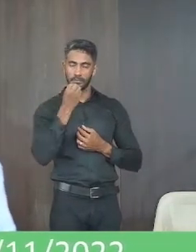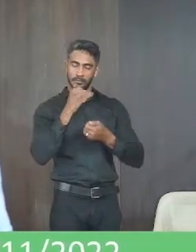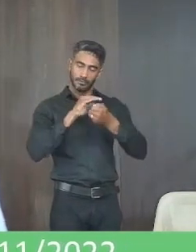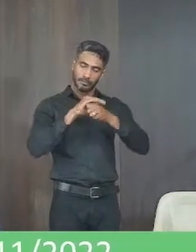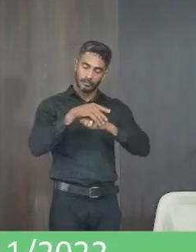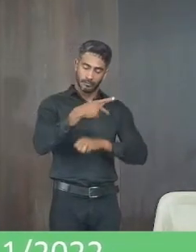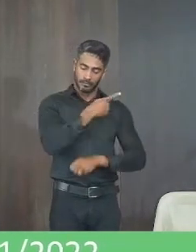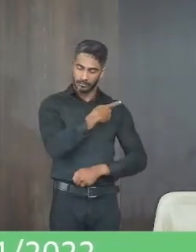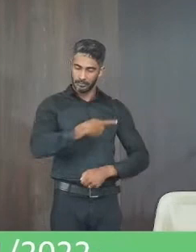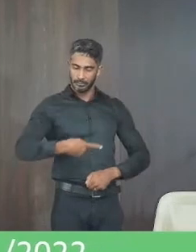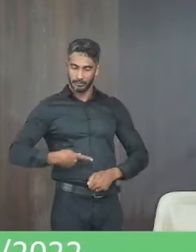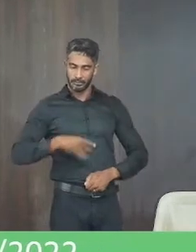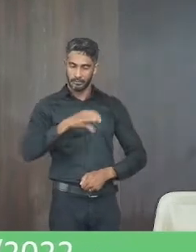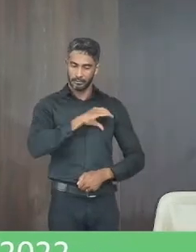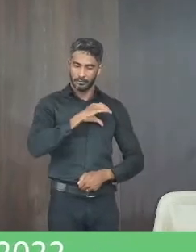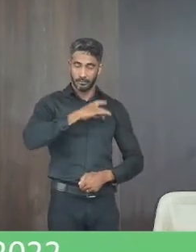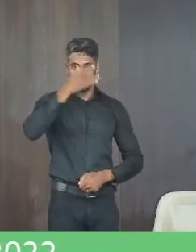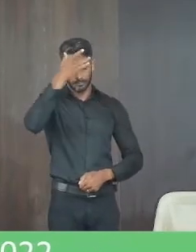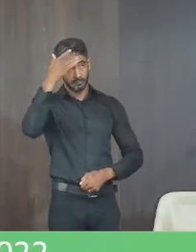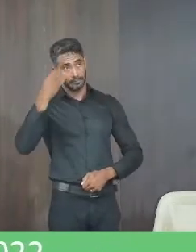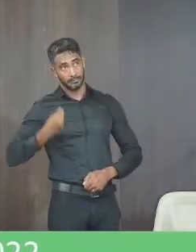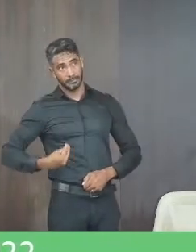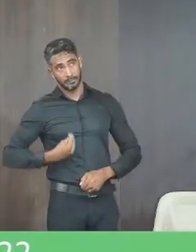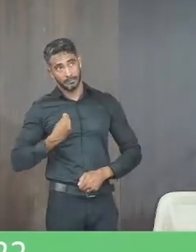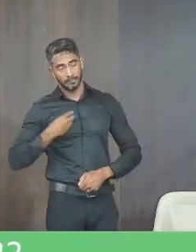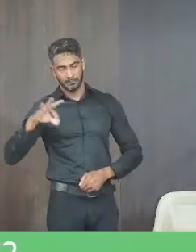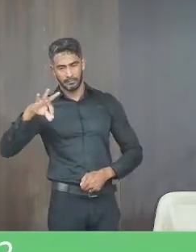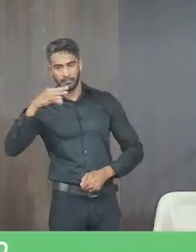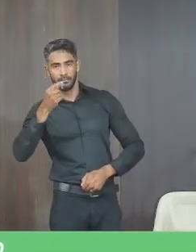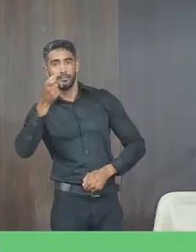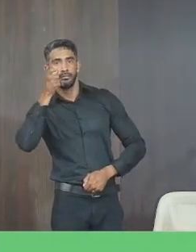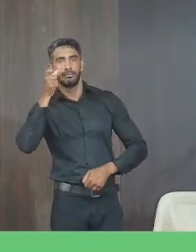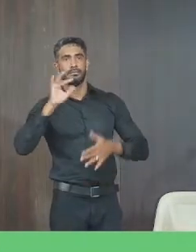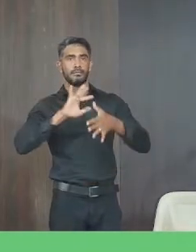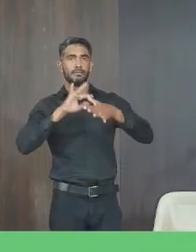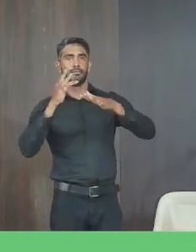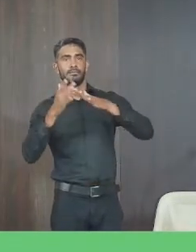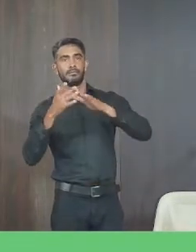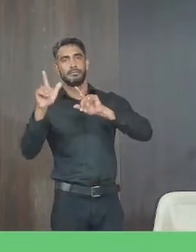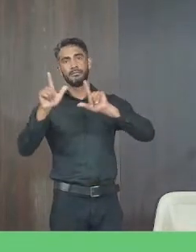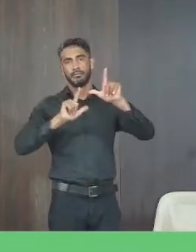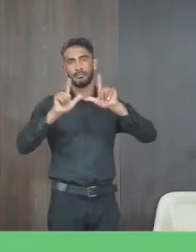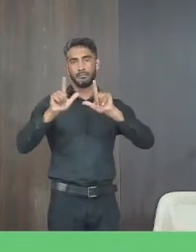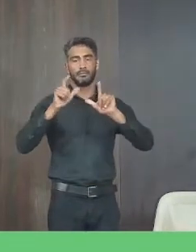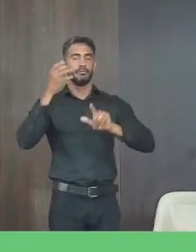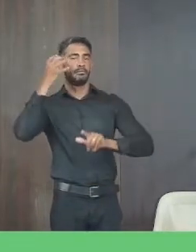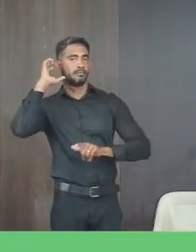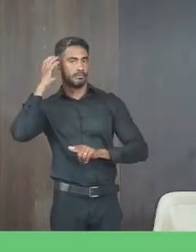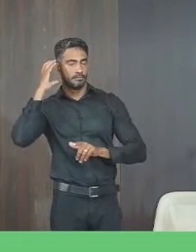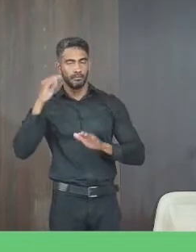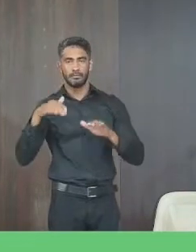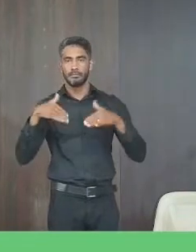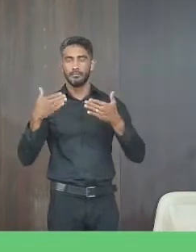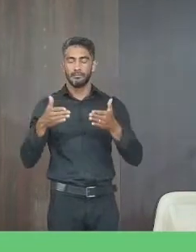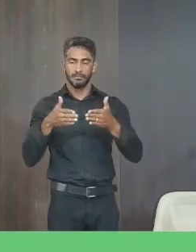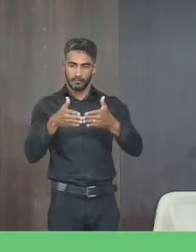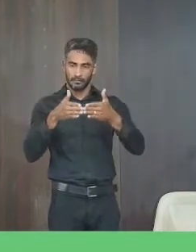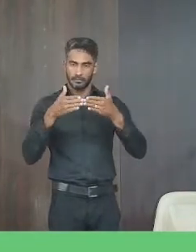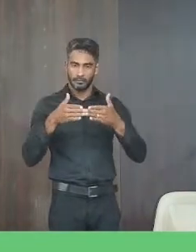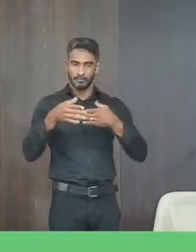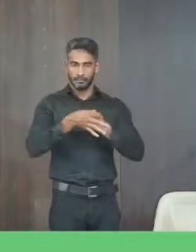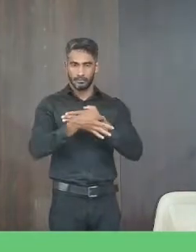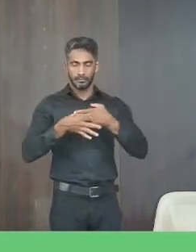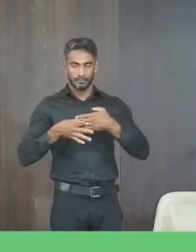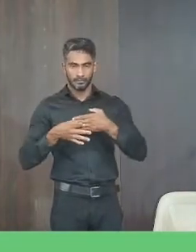caros colegas público presente todos que nos acompanham pelas redes sociais pela tv e rádio fiz um requerimento da minha